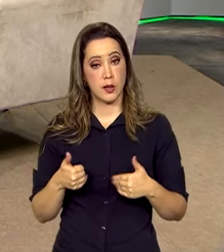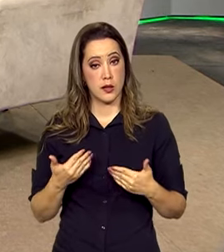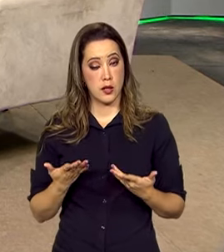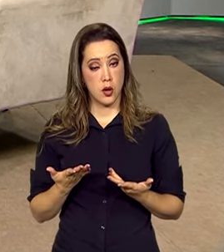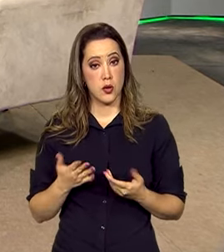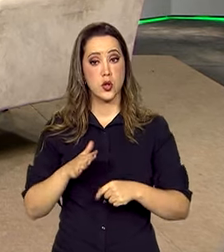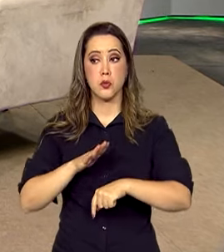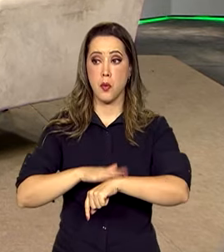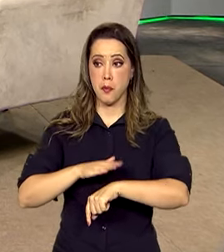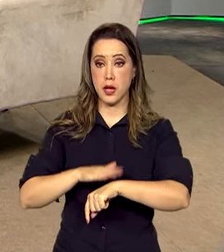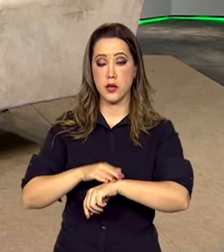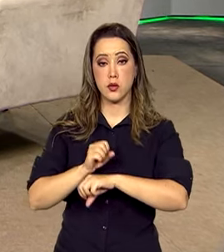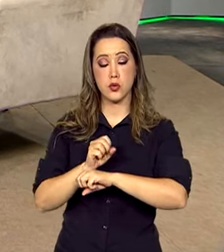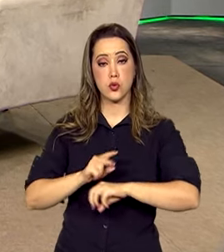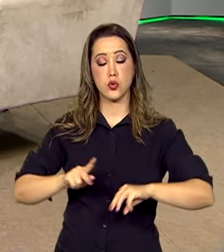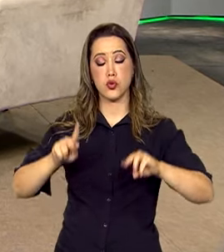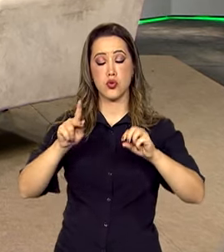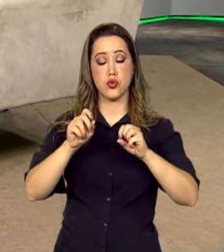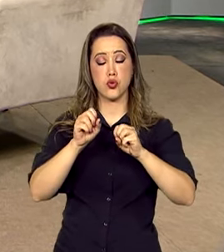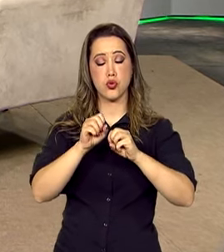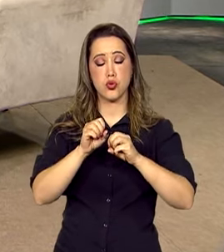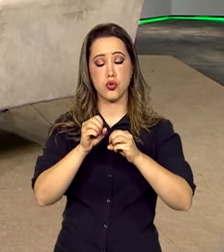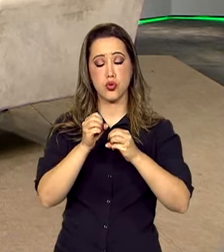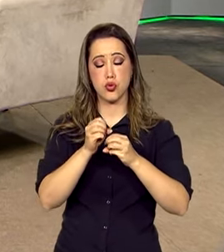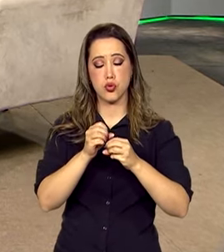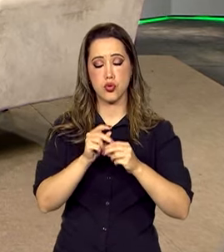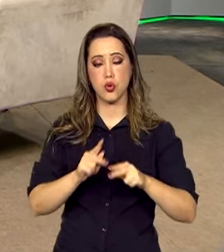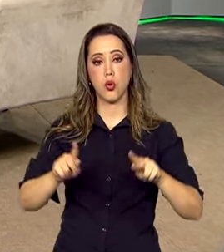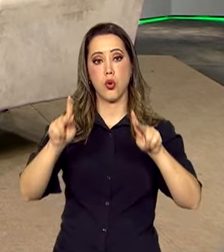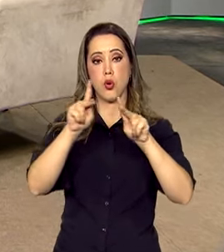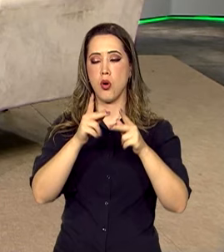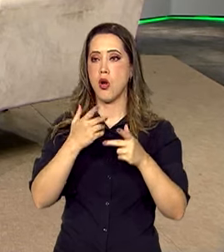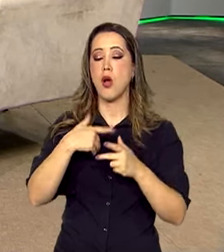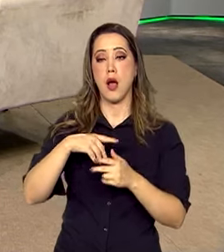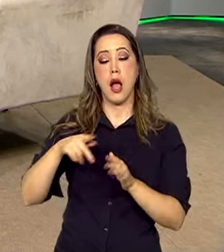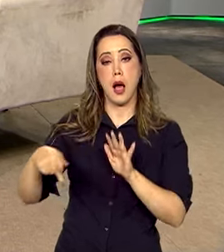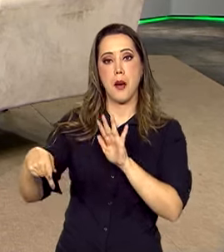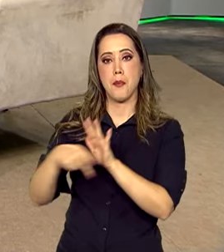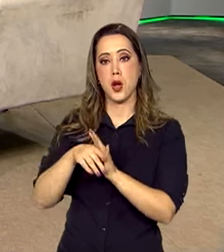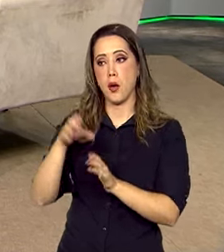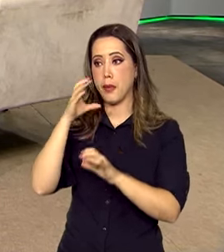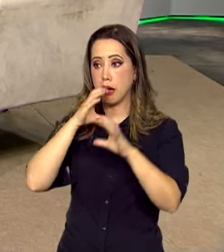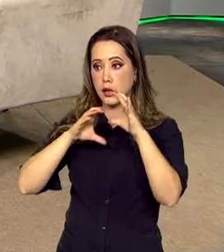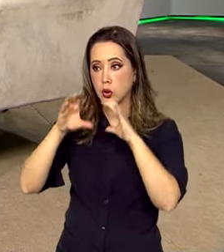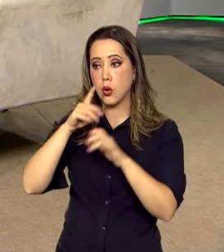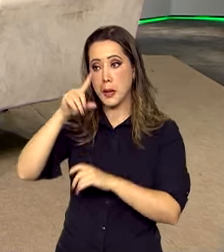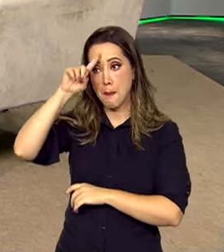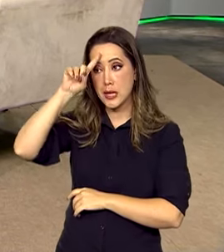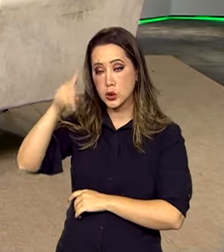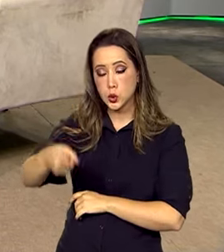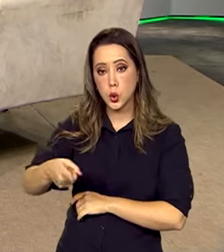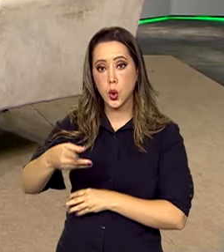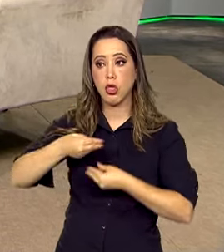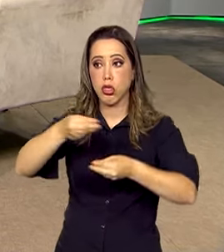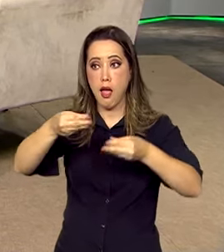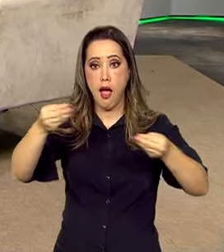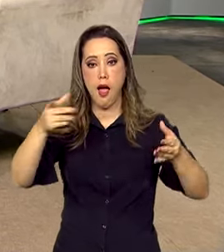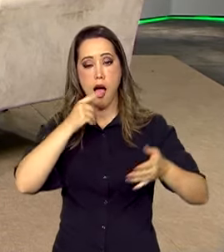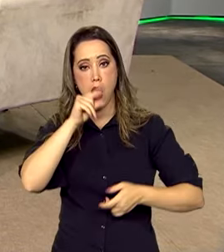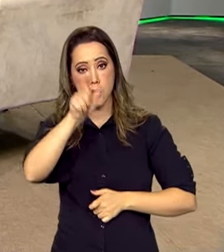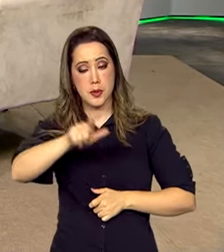determinados momentos do show, a própria cantora mandou distribuir água para as pessoas que clamavam, né?